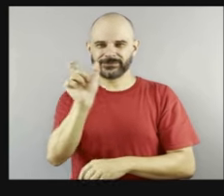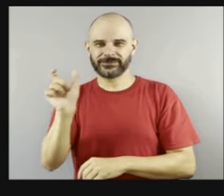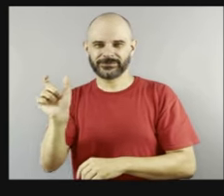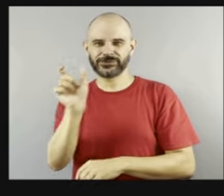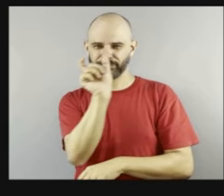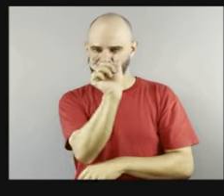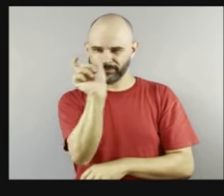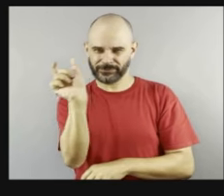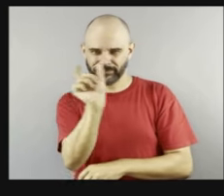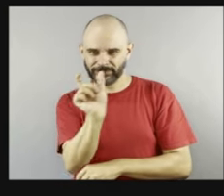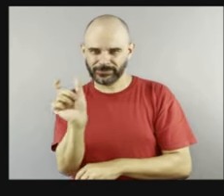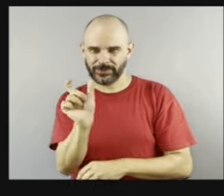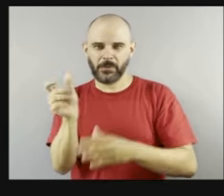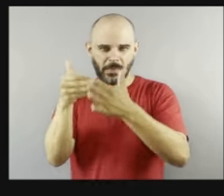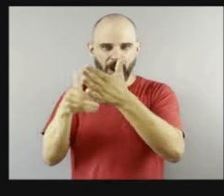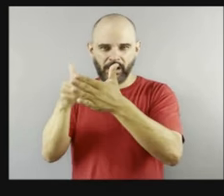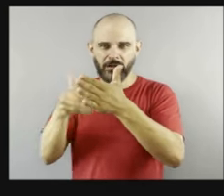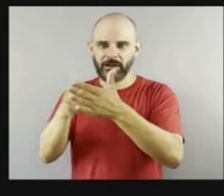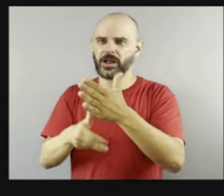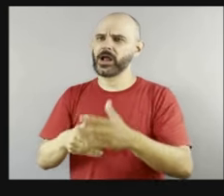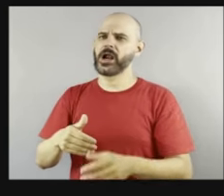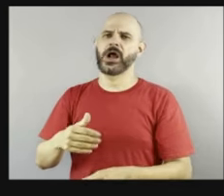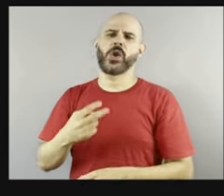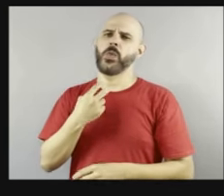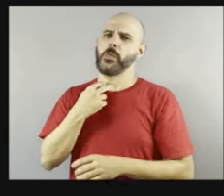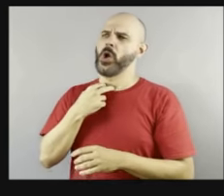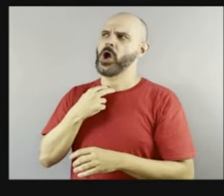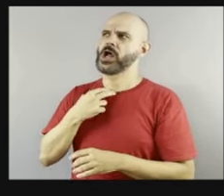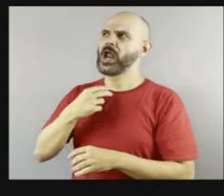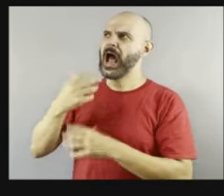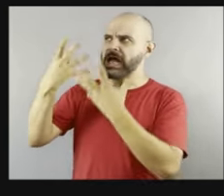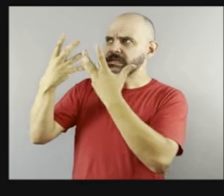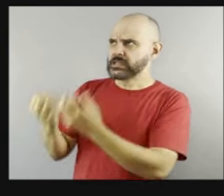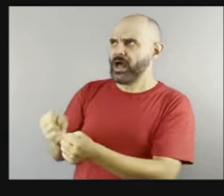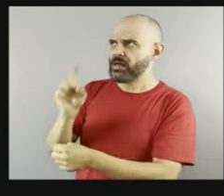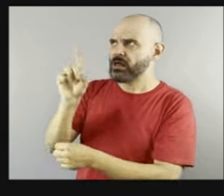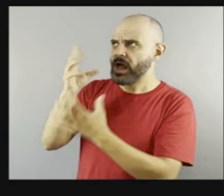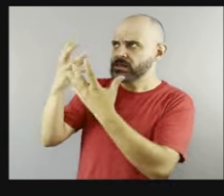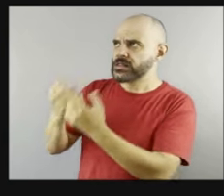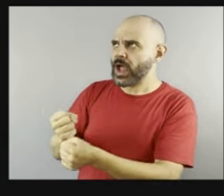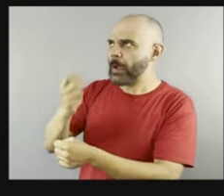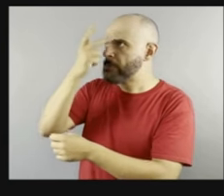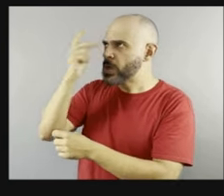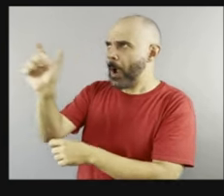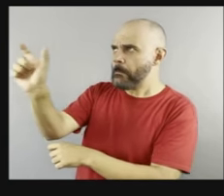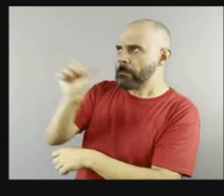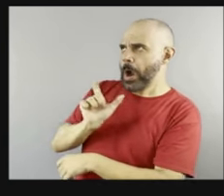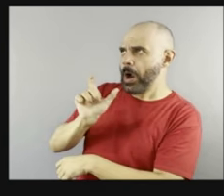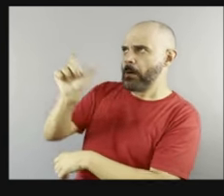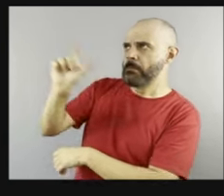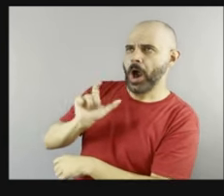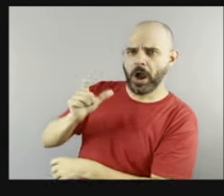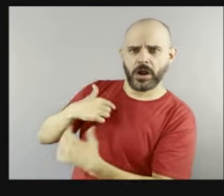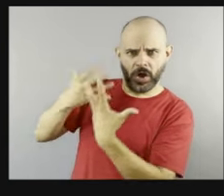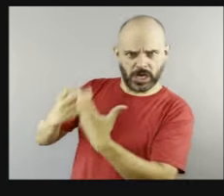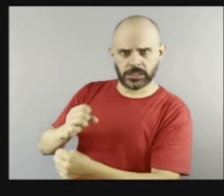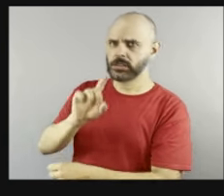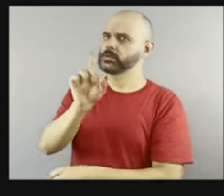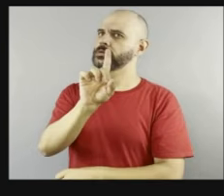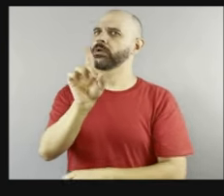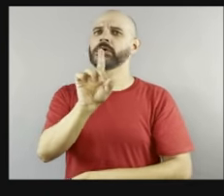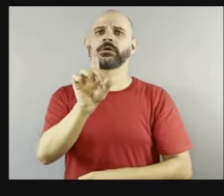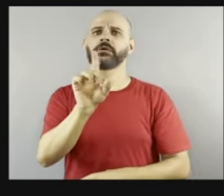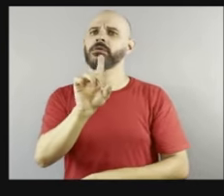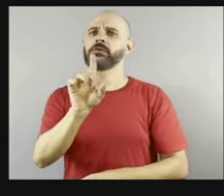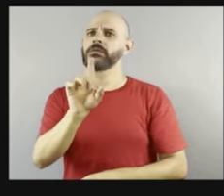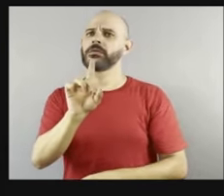coloquem, né? Não nos coloquem palavras, né? Não nos pacifiquem com aquilo que nós não acreditamos que nós somos, né?